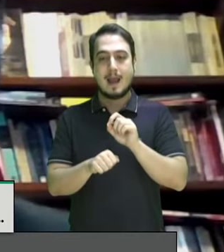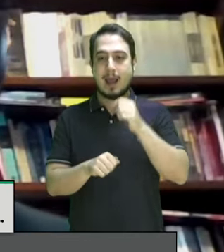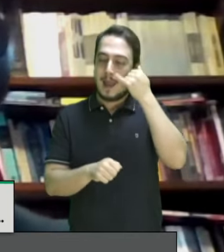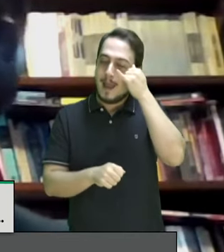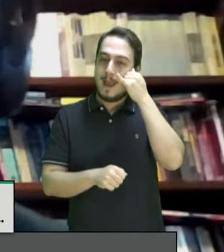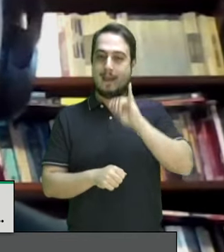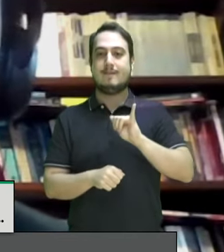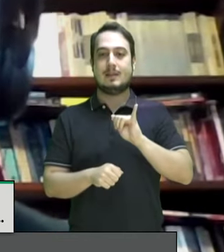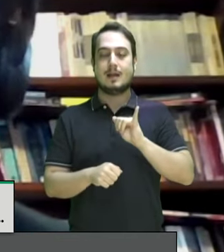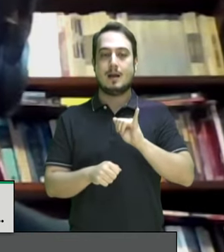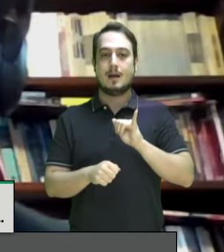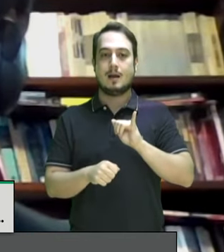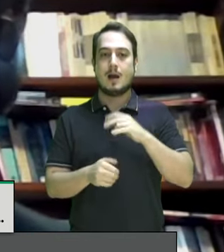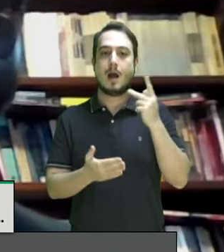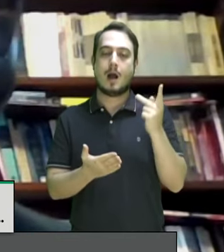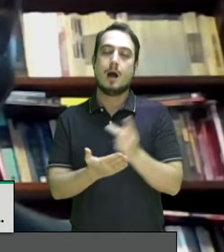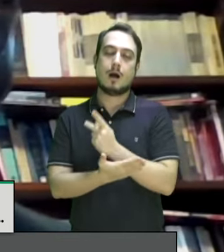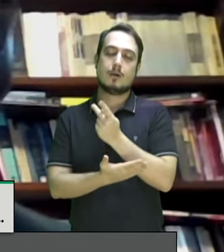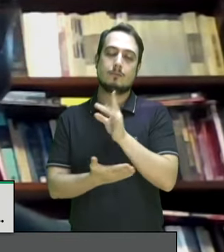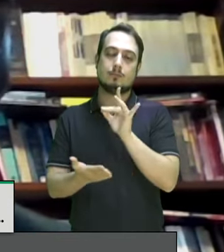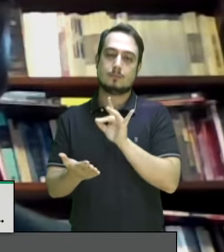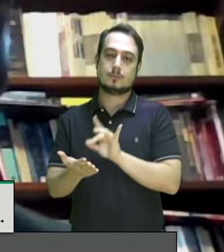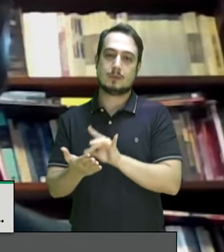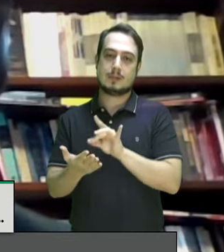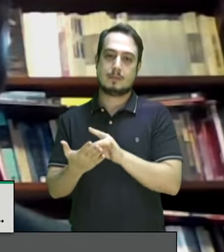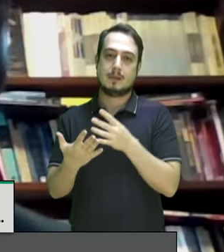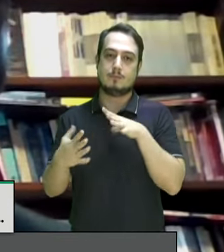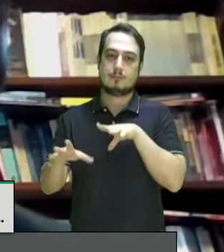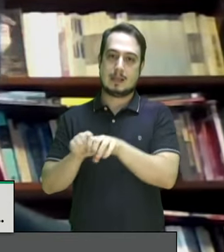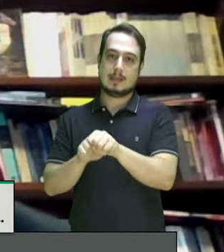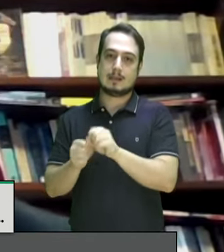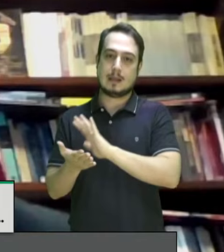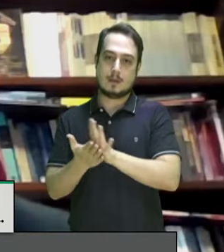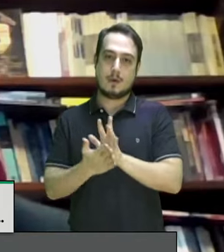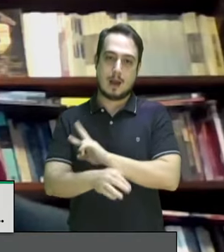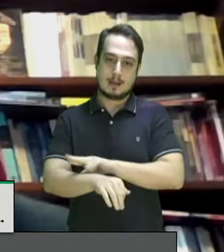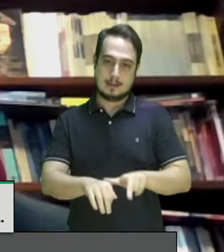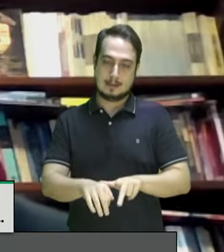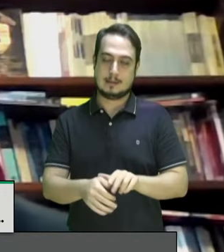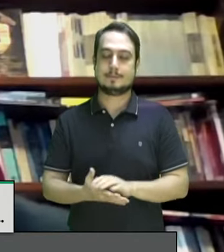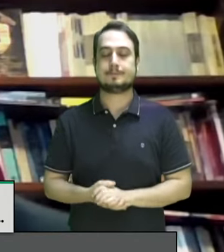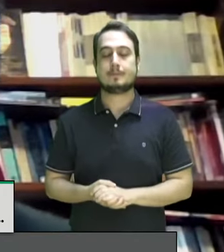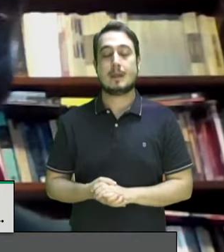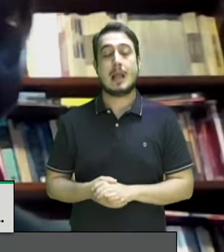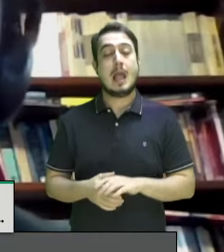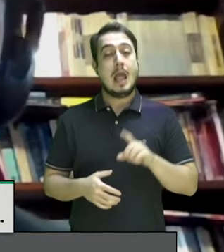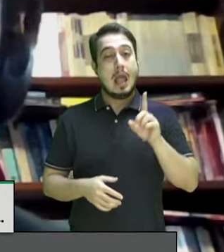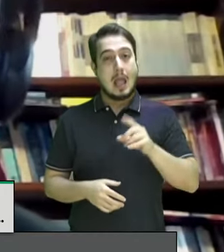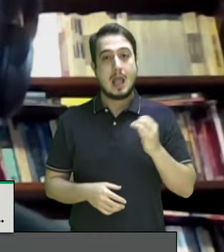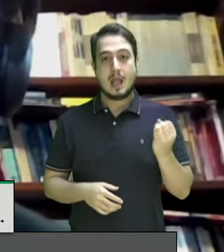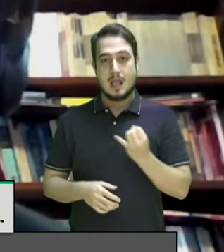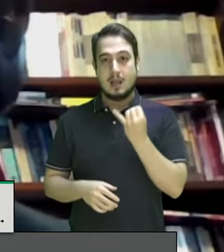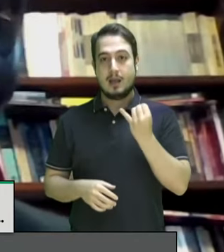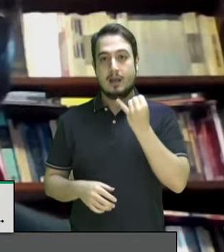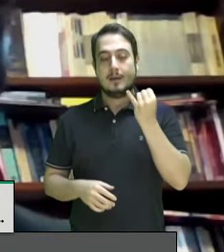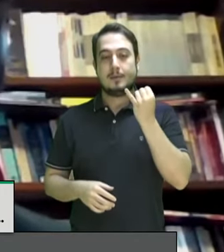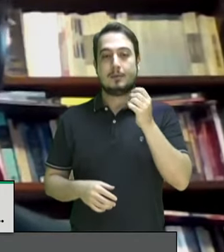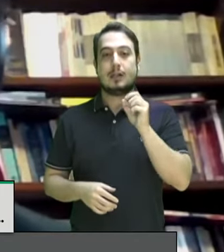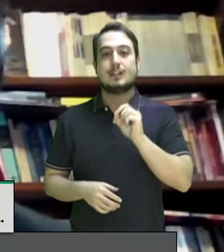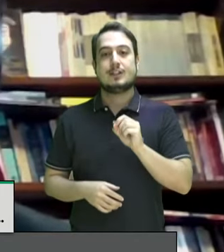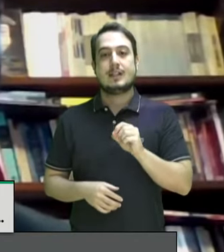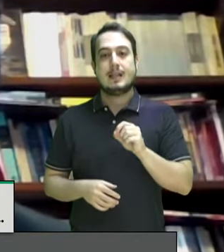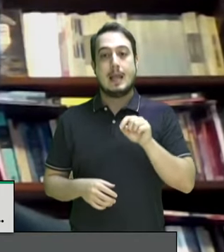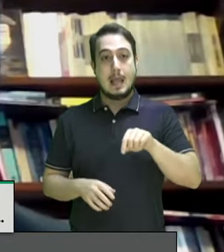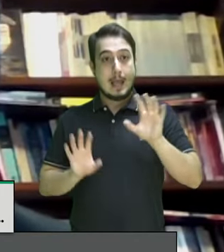enfrentamento a essa realidade então é fundamental que exemplos como esse